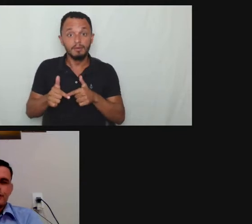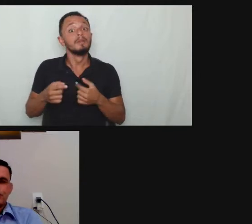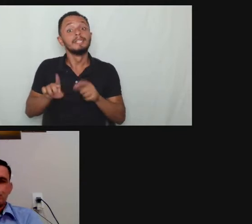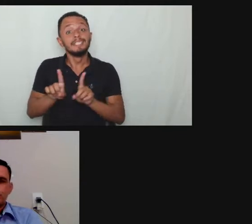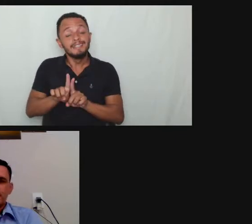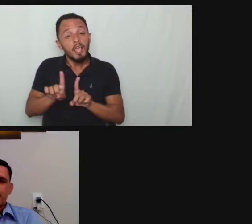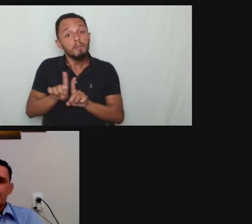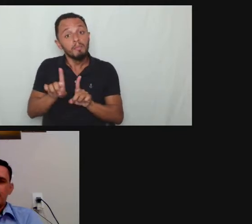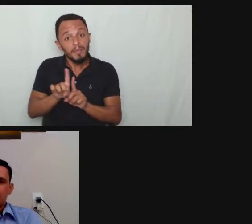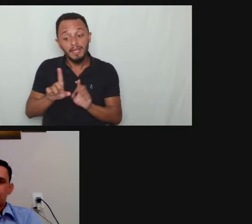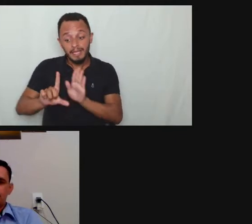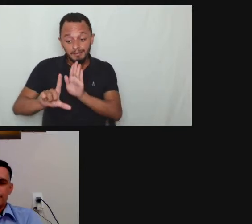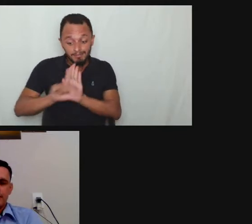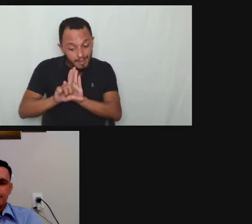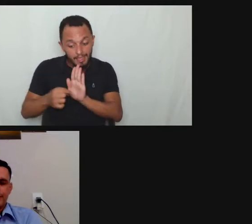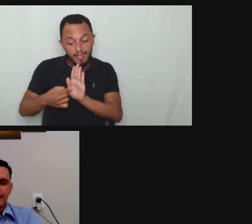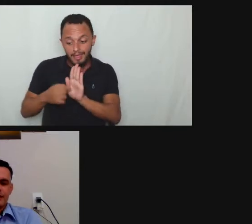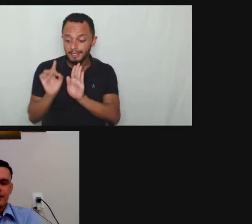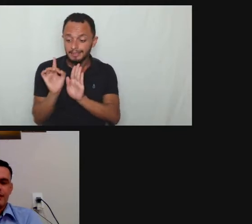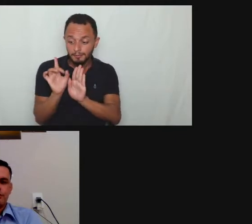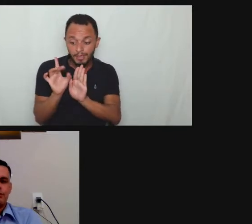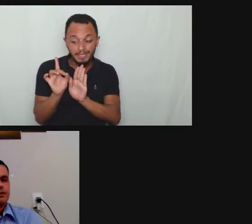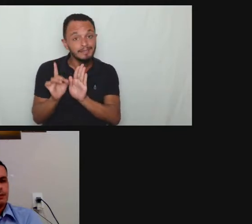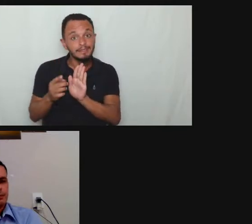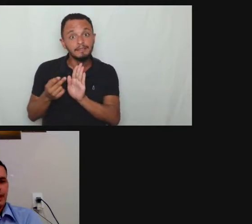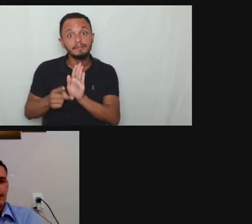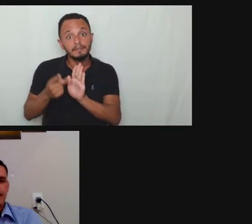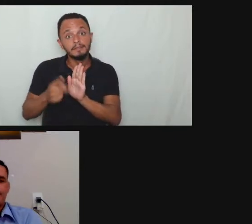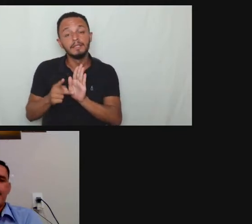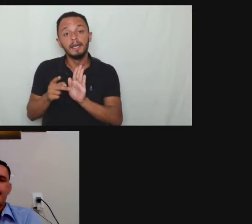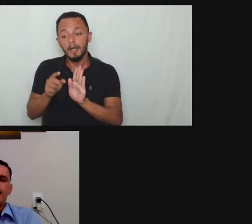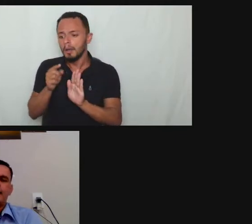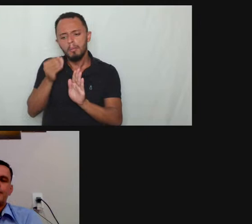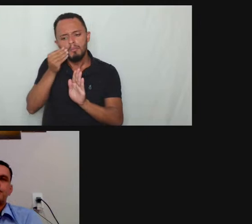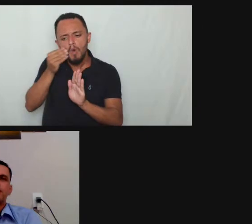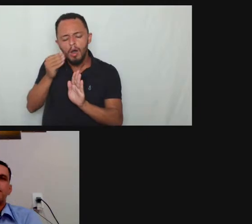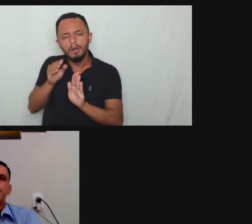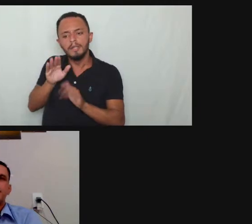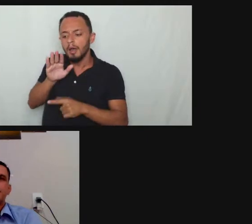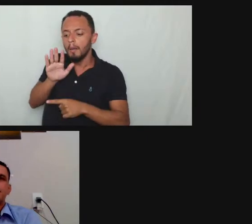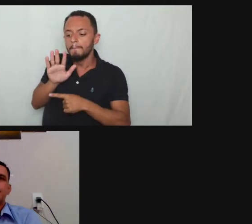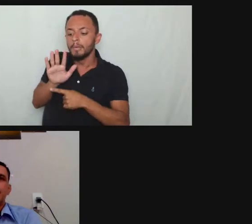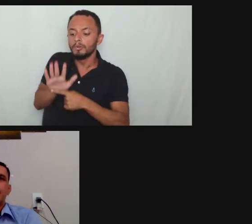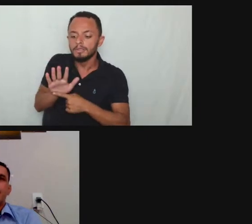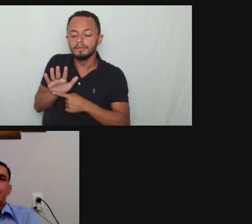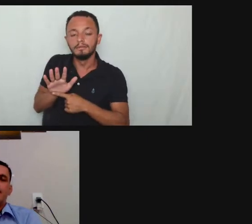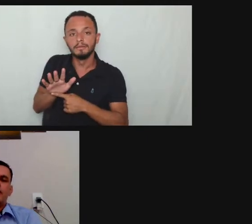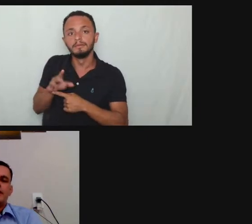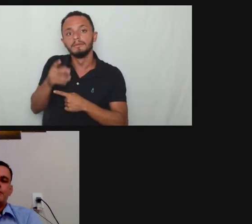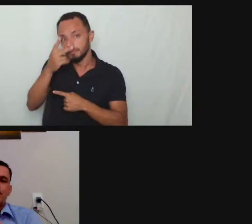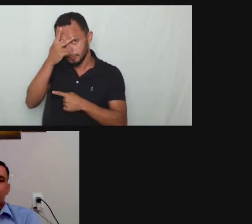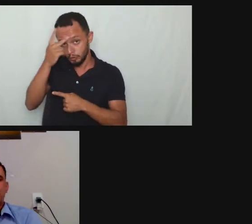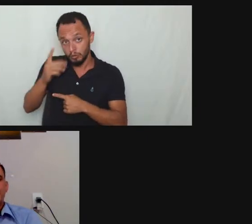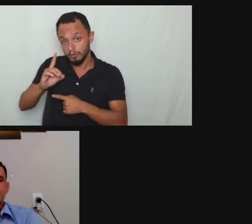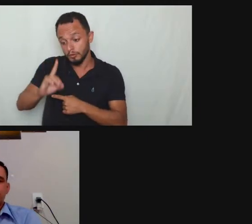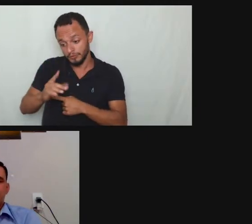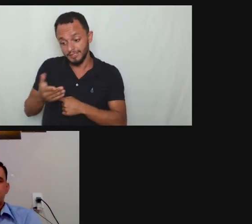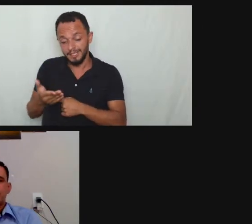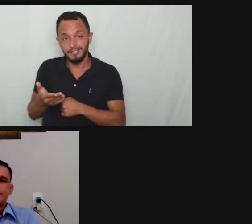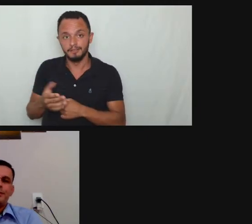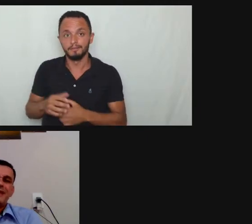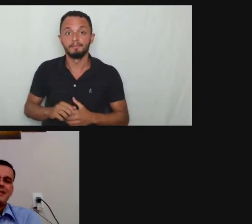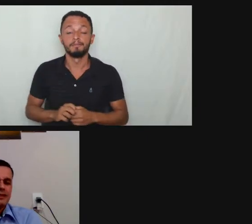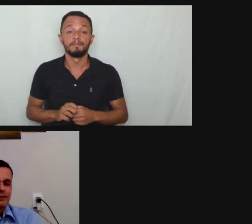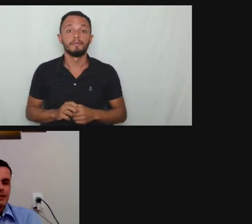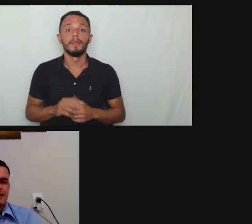em 2017 mas tudo que tá ali prescrito também abarca a pessoa com deficiência para temos algumas